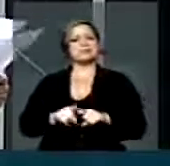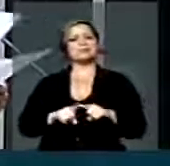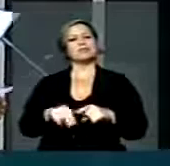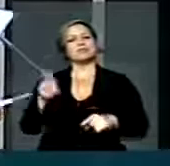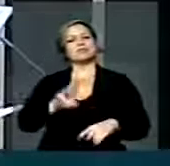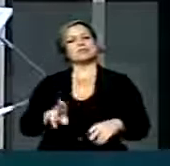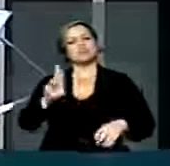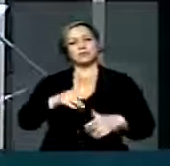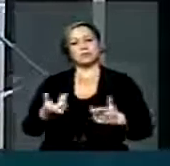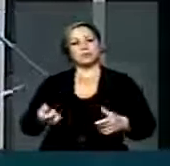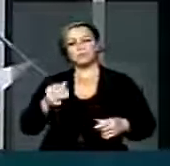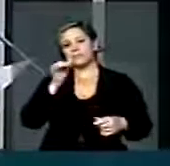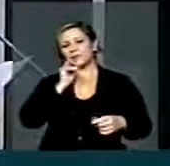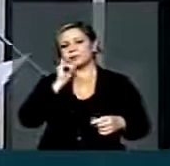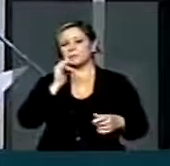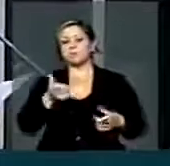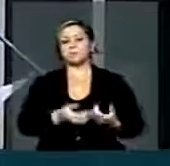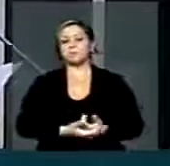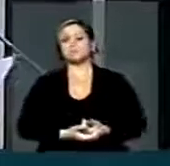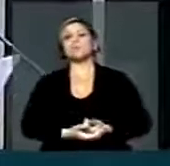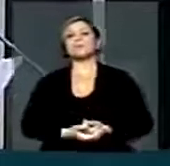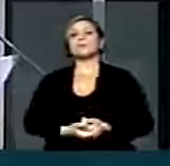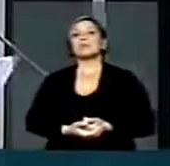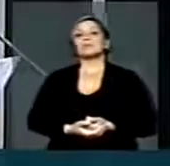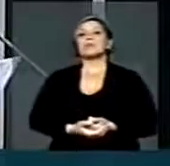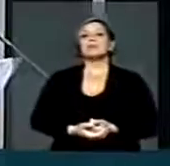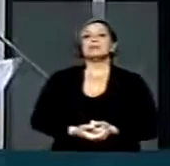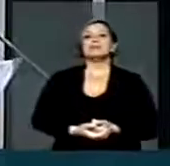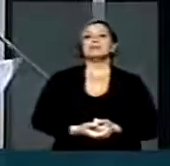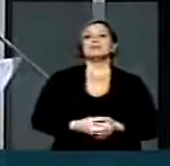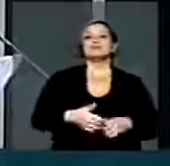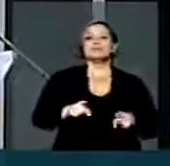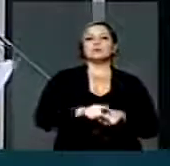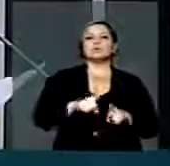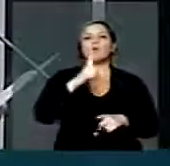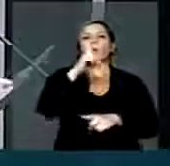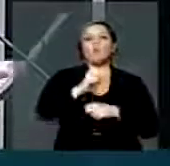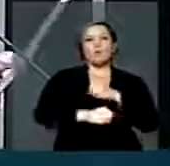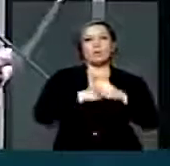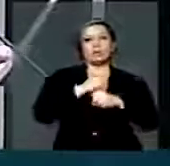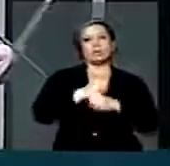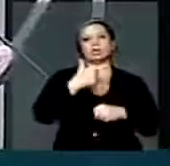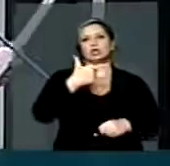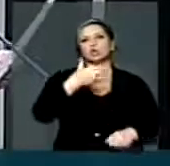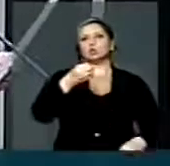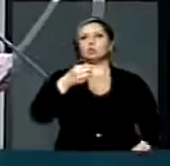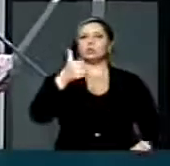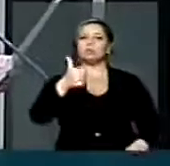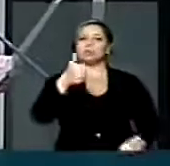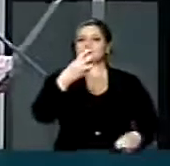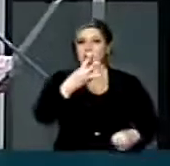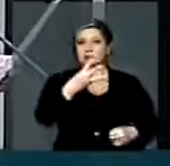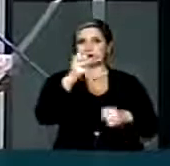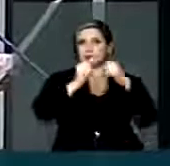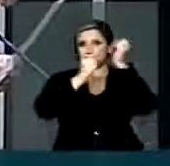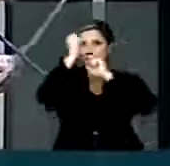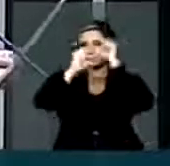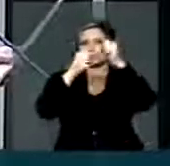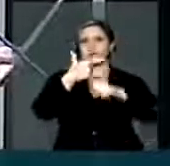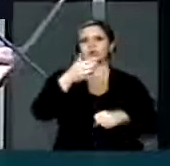usados. Por exemplo, um veículo com o ano de fabricação 2013, deputado Rogério,